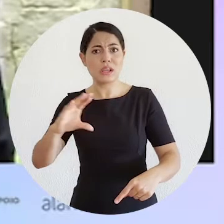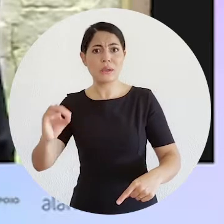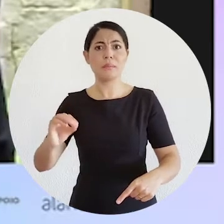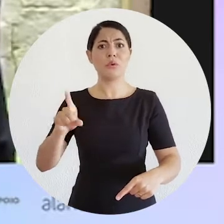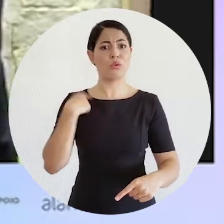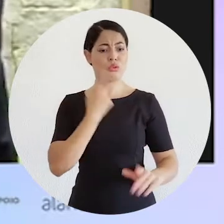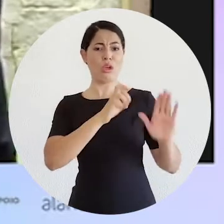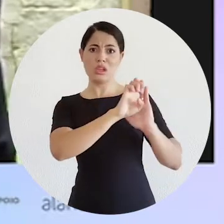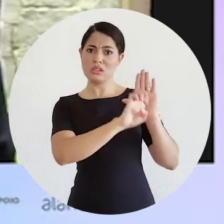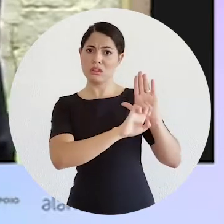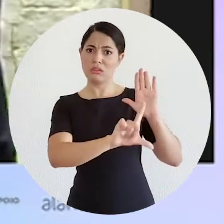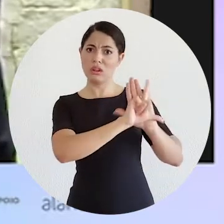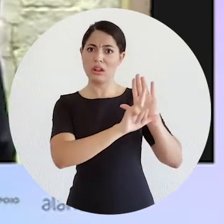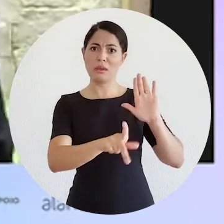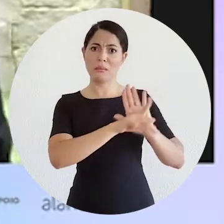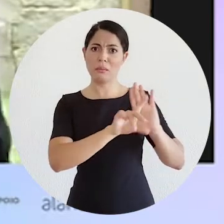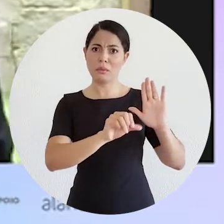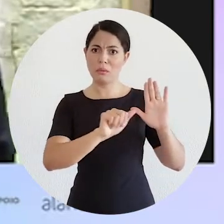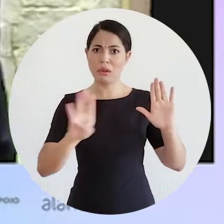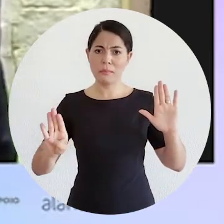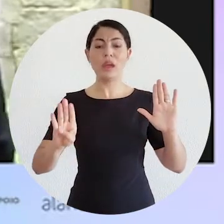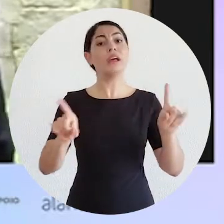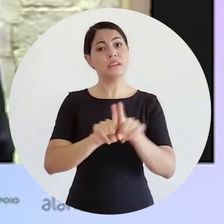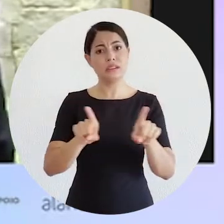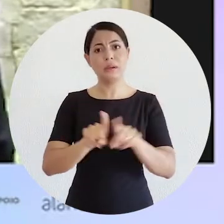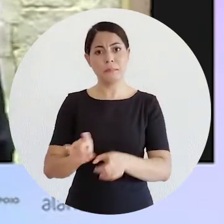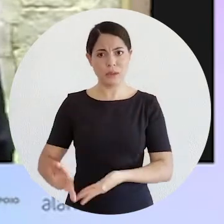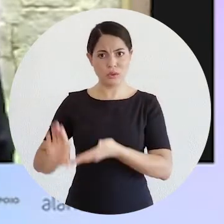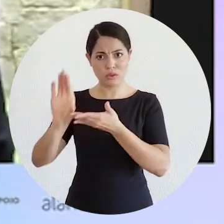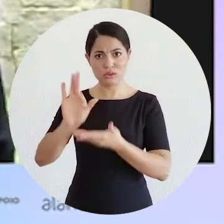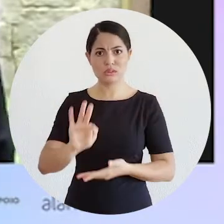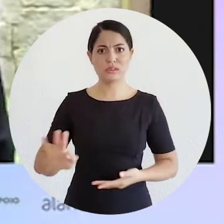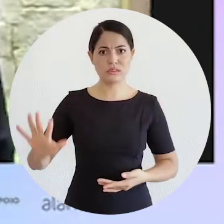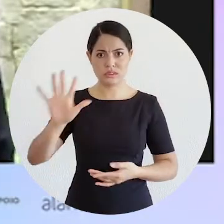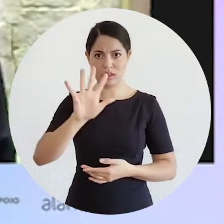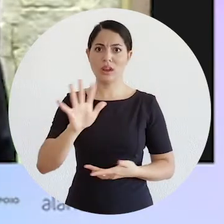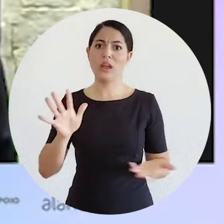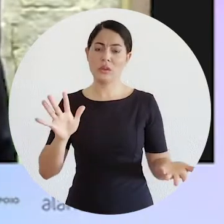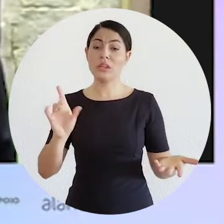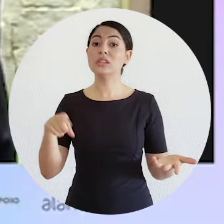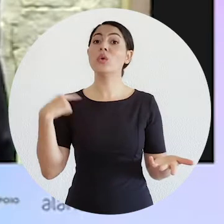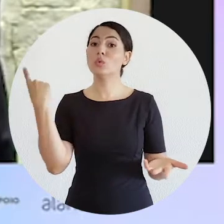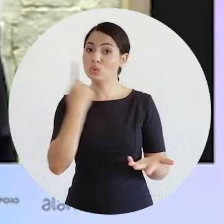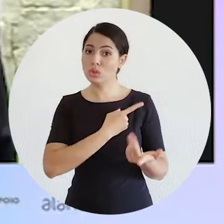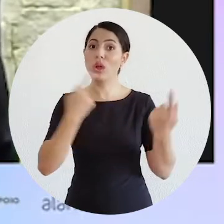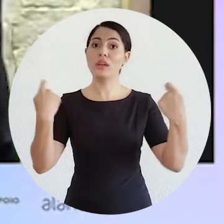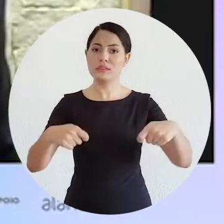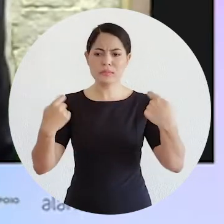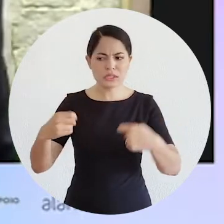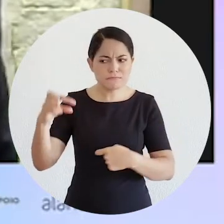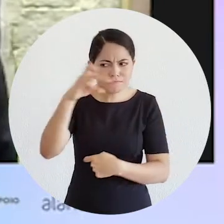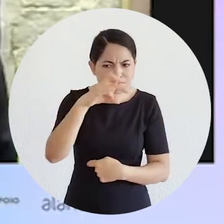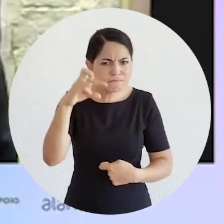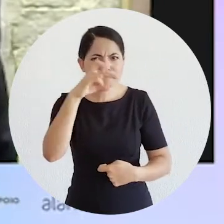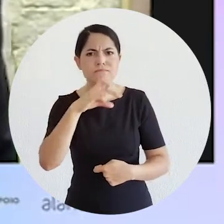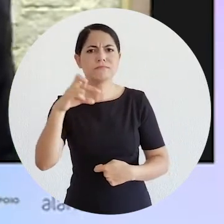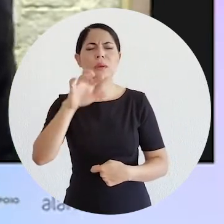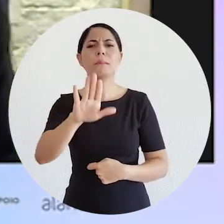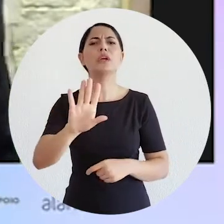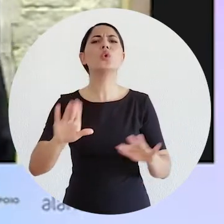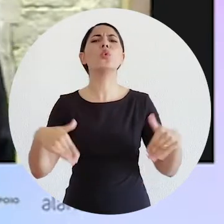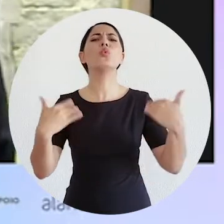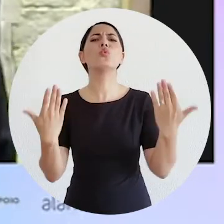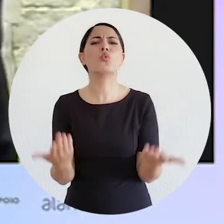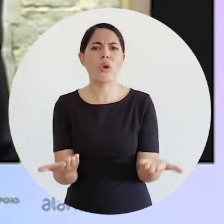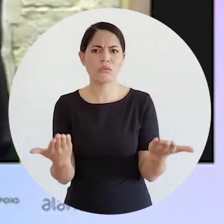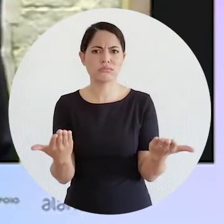princípios, a nosso estatuto, à Constituição Federal, e nós precisamos estar vigilantes. E